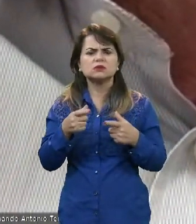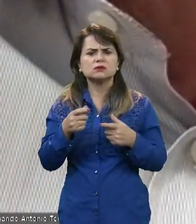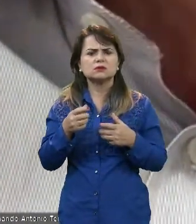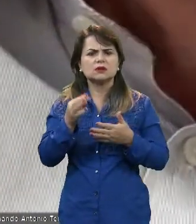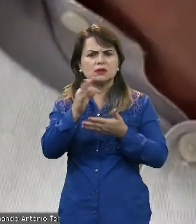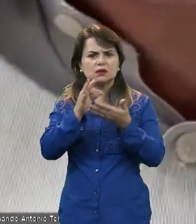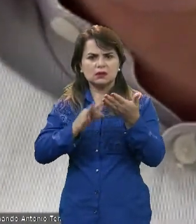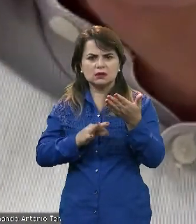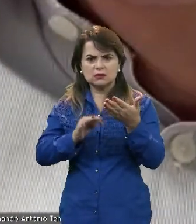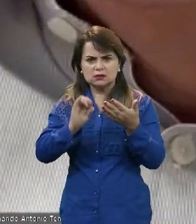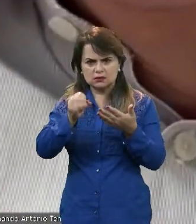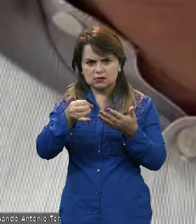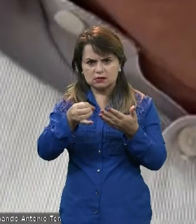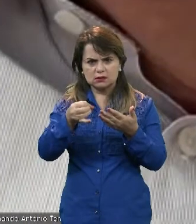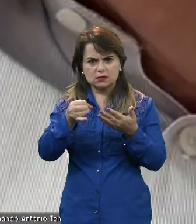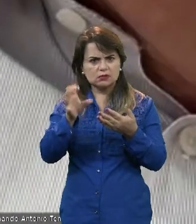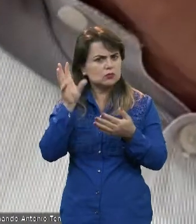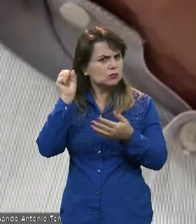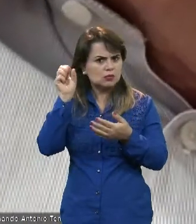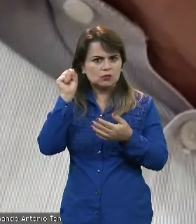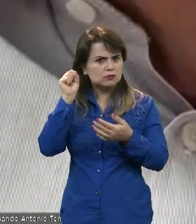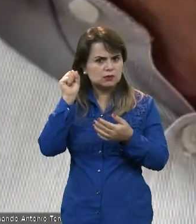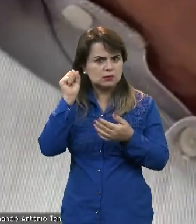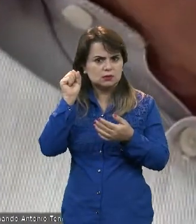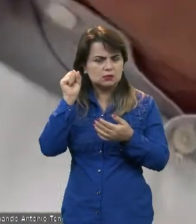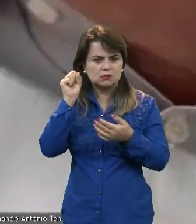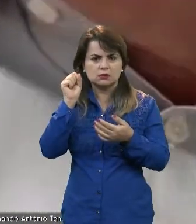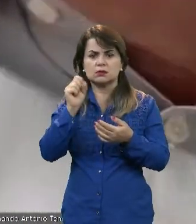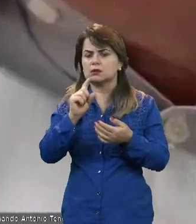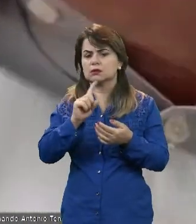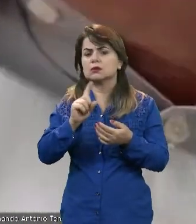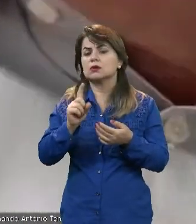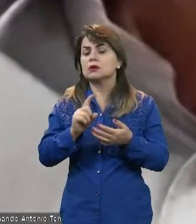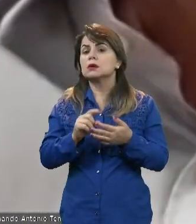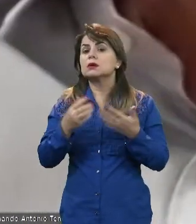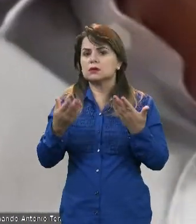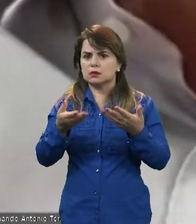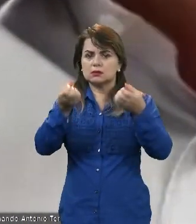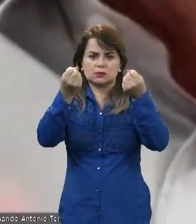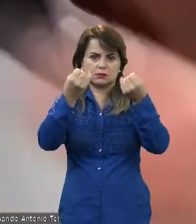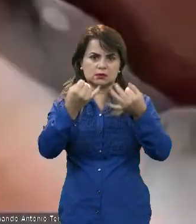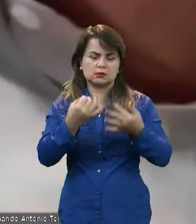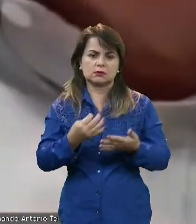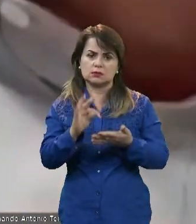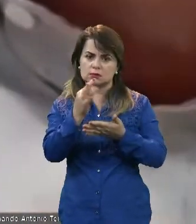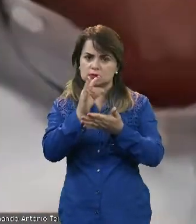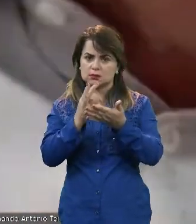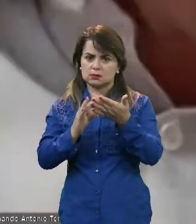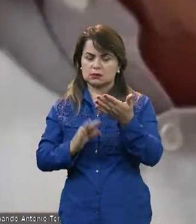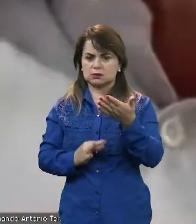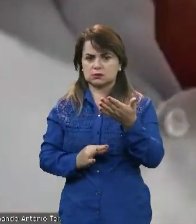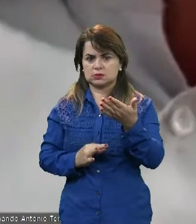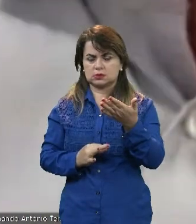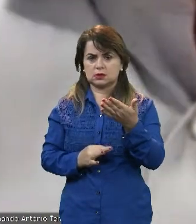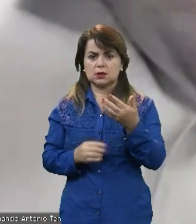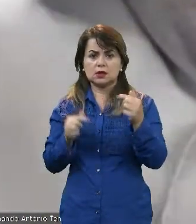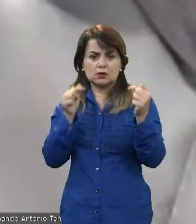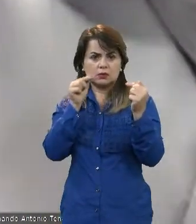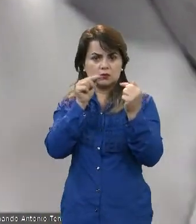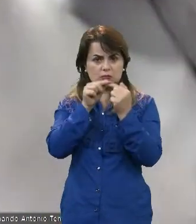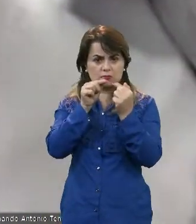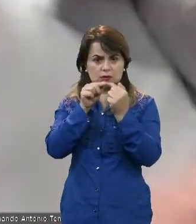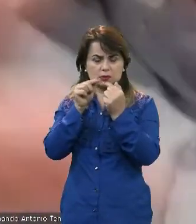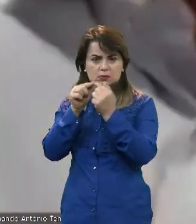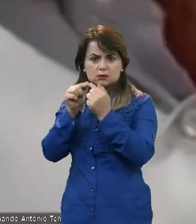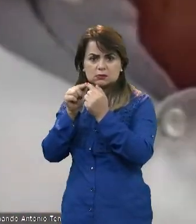Não ouviu. Não ouviu. Eu falei das taxas que é o que o colega falou, de acordo com a capacidade de cada